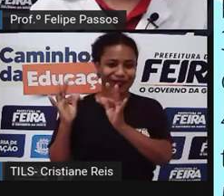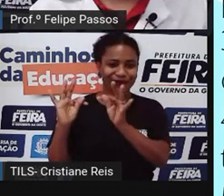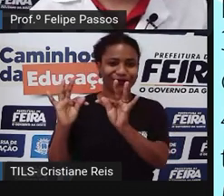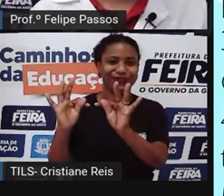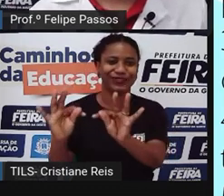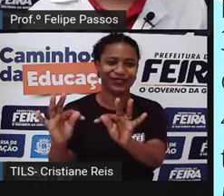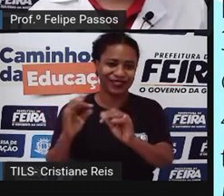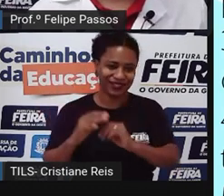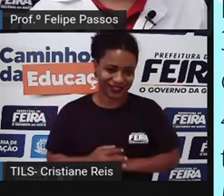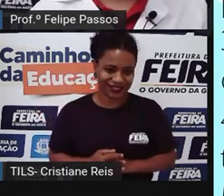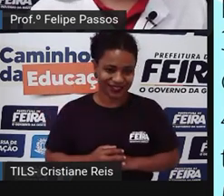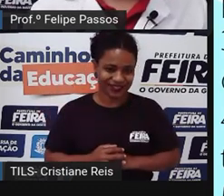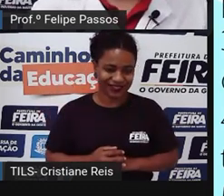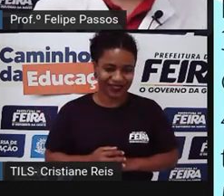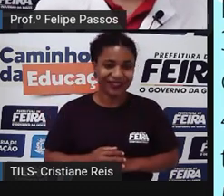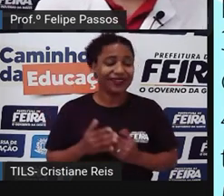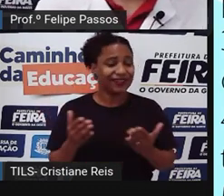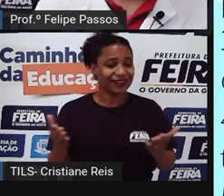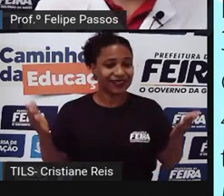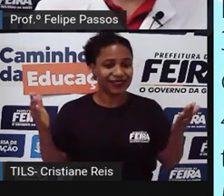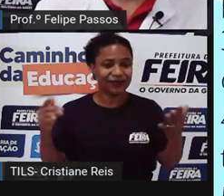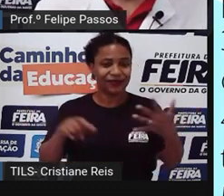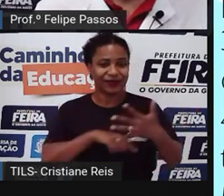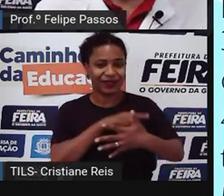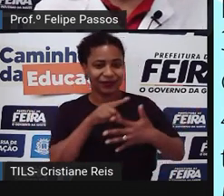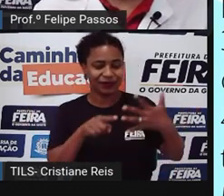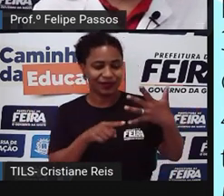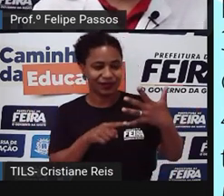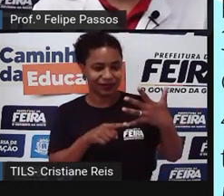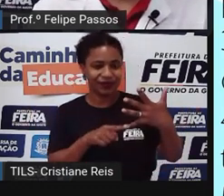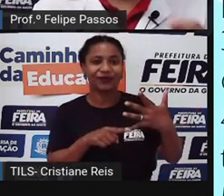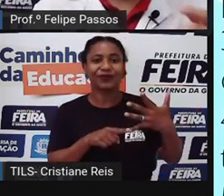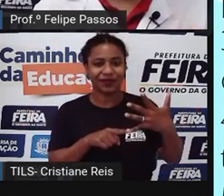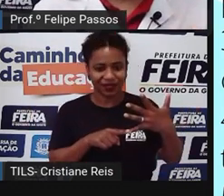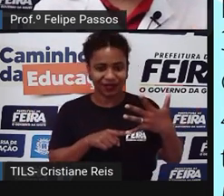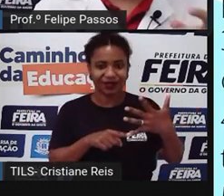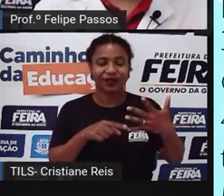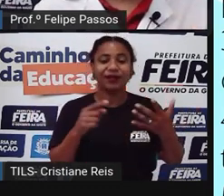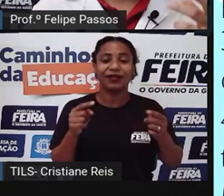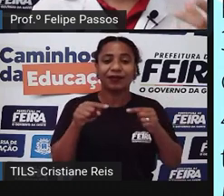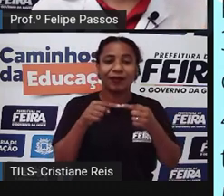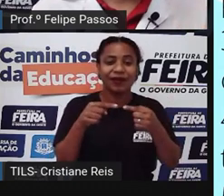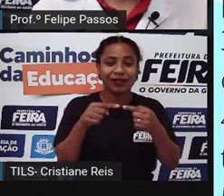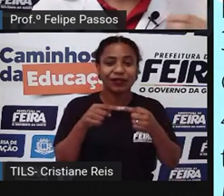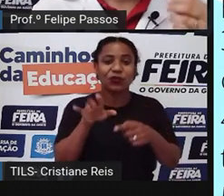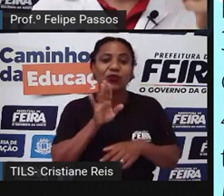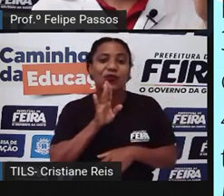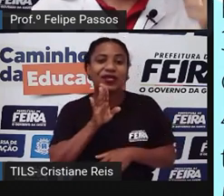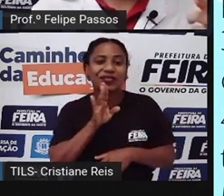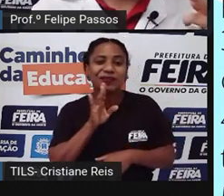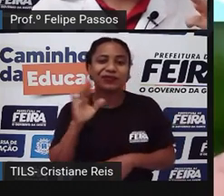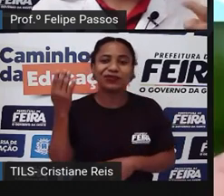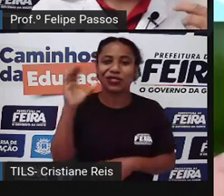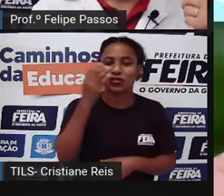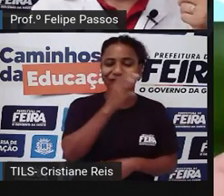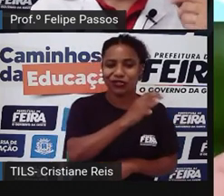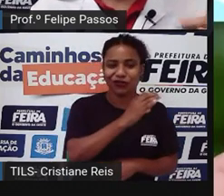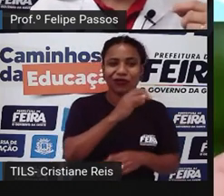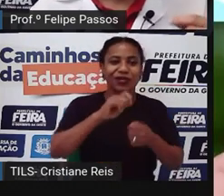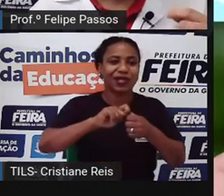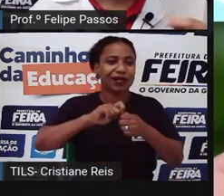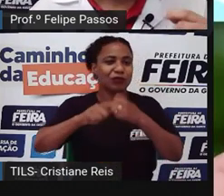Aplicação dos conhecimentos científicos na produção em geral. Então veja que tecnologia está sempre relacionada ao conhecimento.